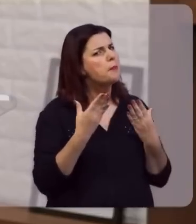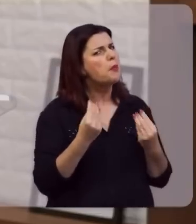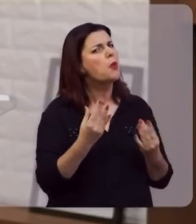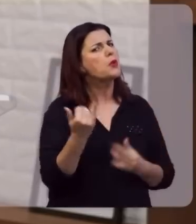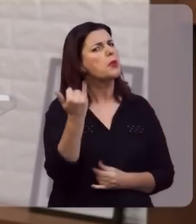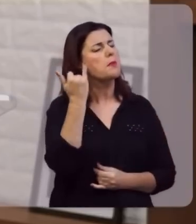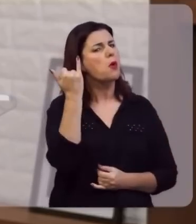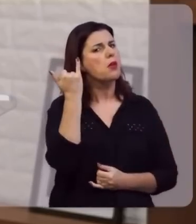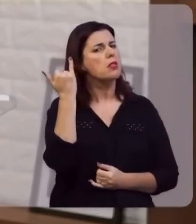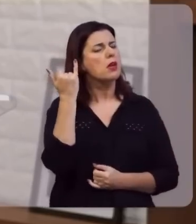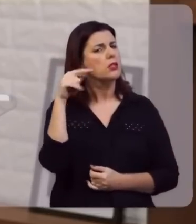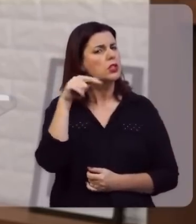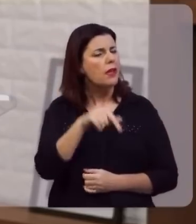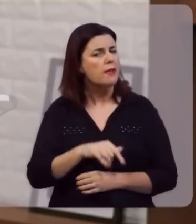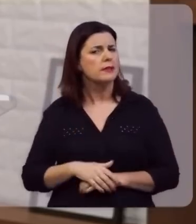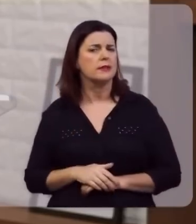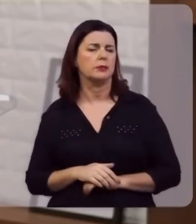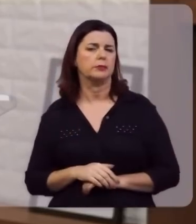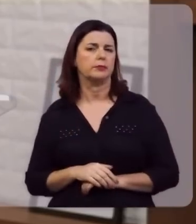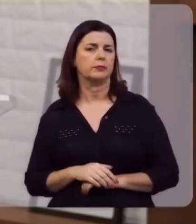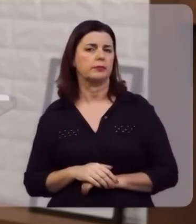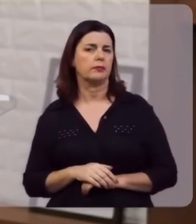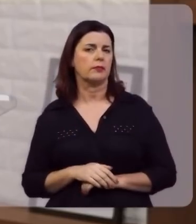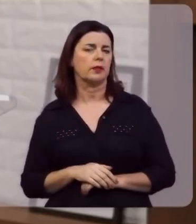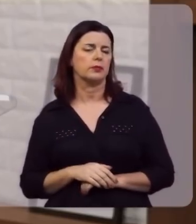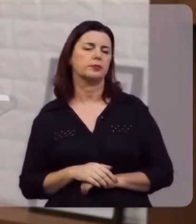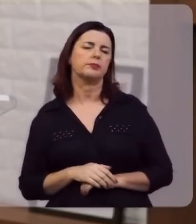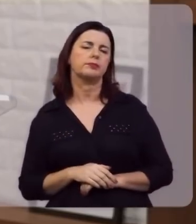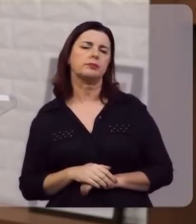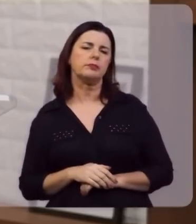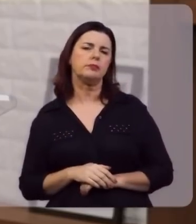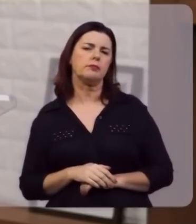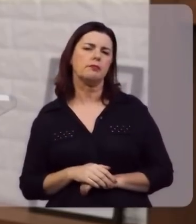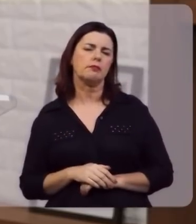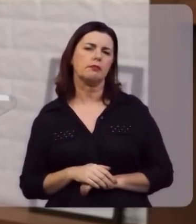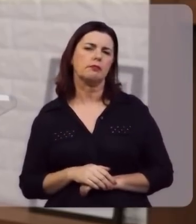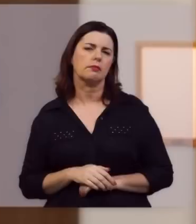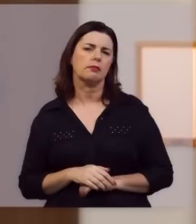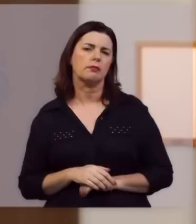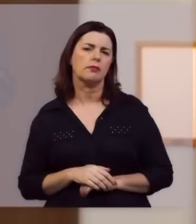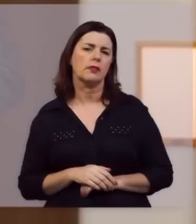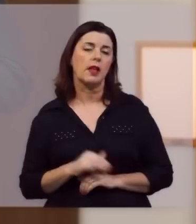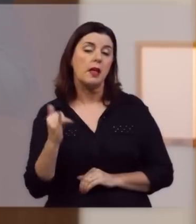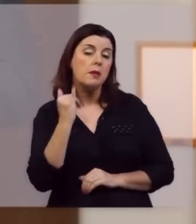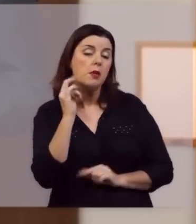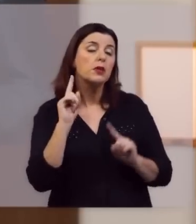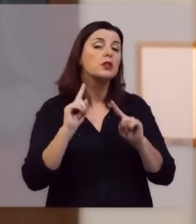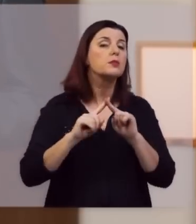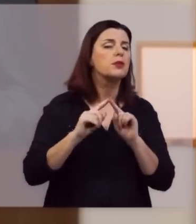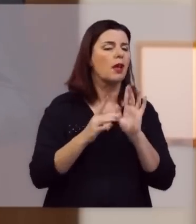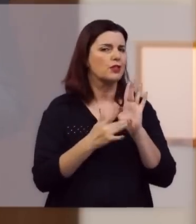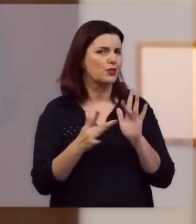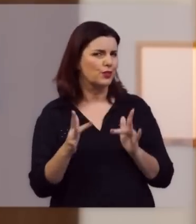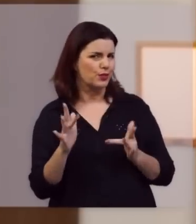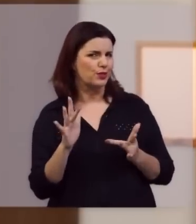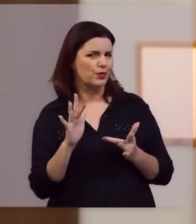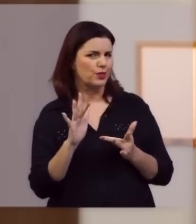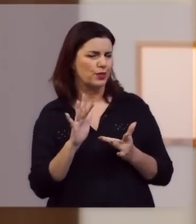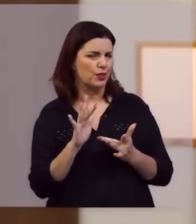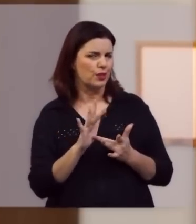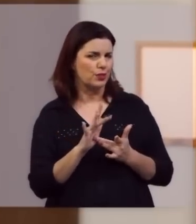muito relevante a ser destacado. Relevante porque Jesus